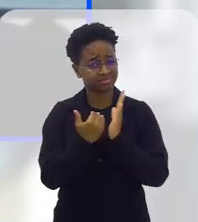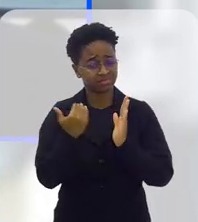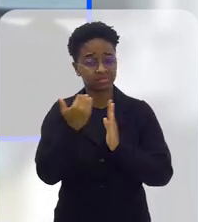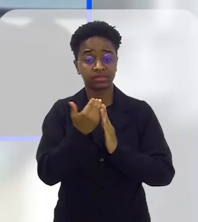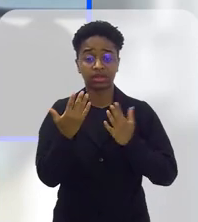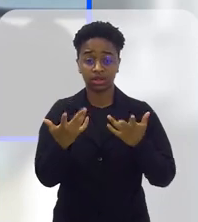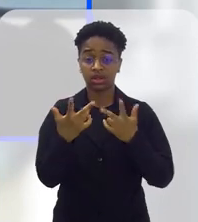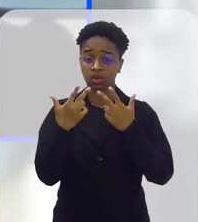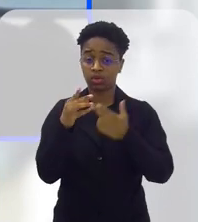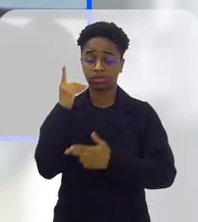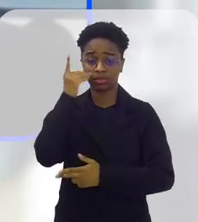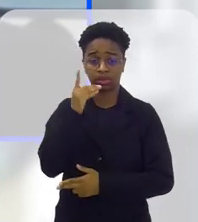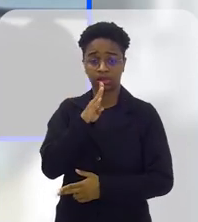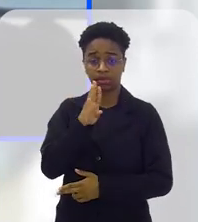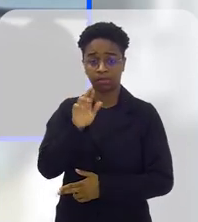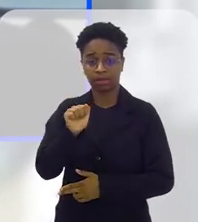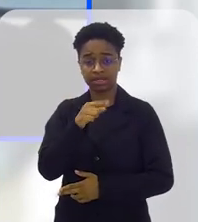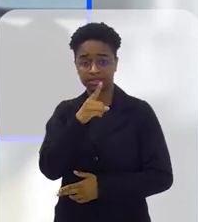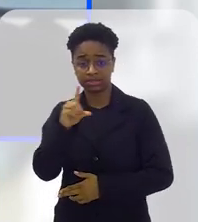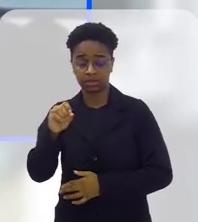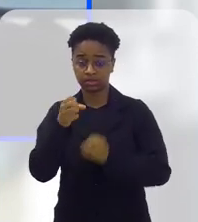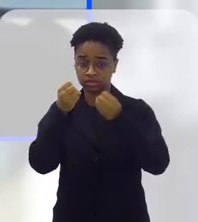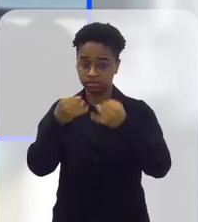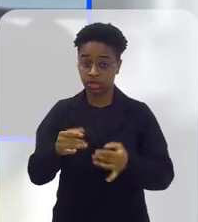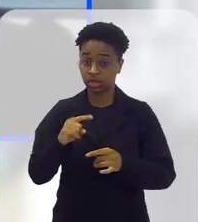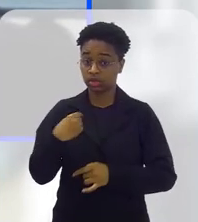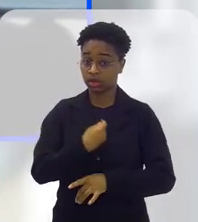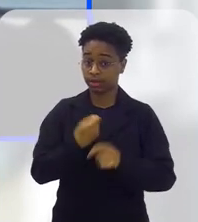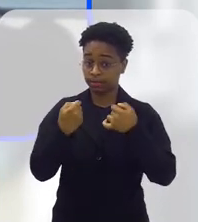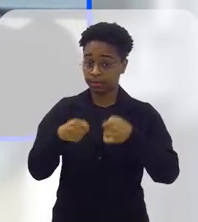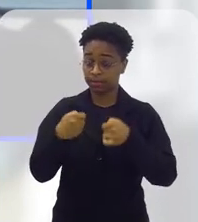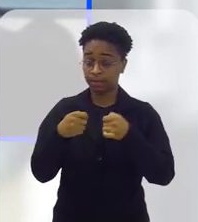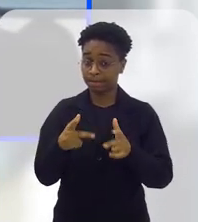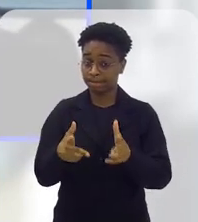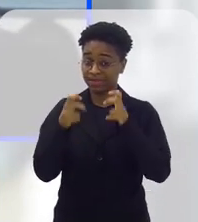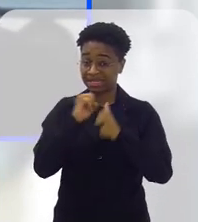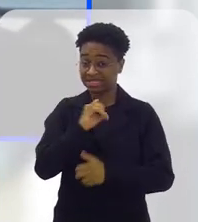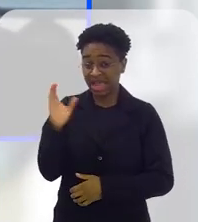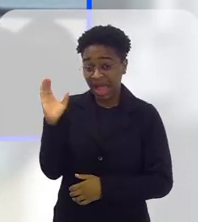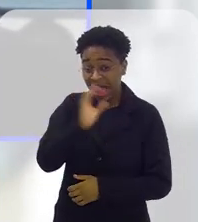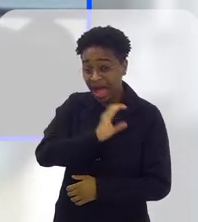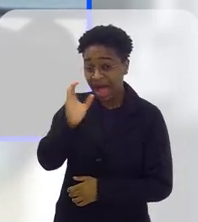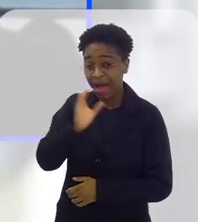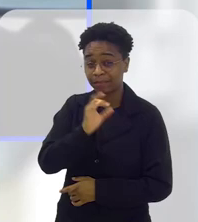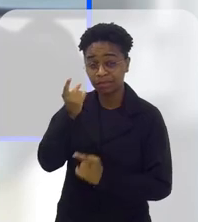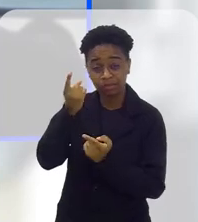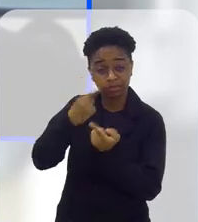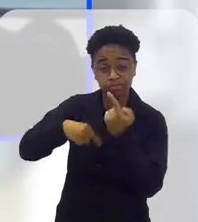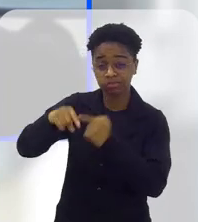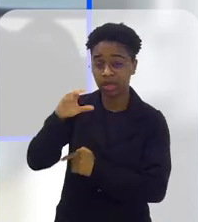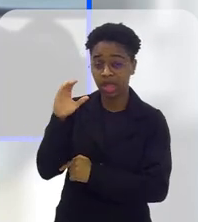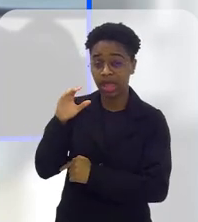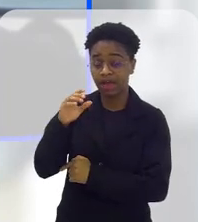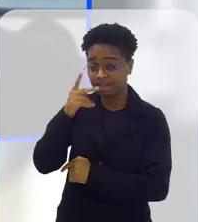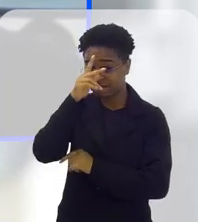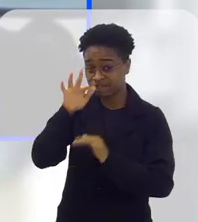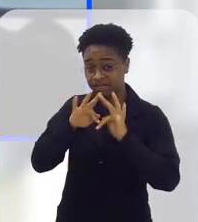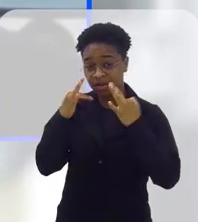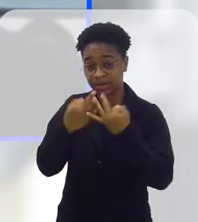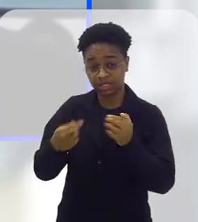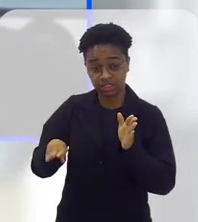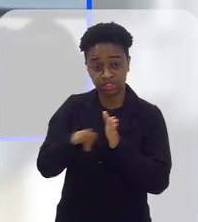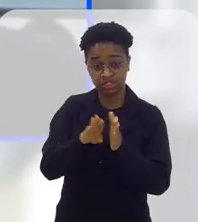traumático, bem colocado pelo nosso deputado Brasão. O que precisamos entender é que, quanto mais rápida essa chegada desse